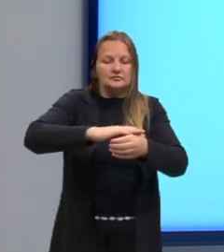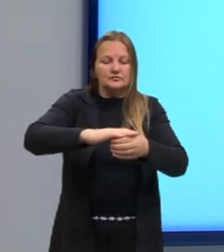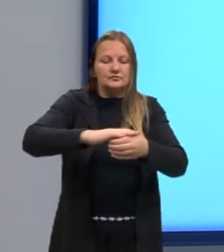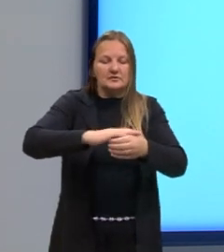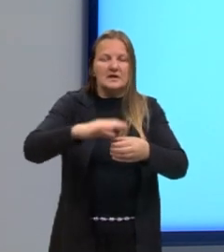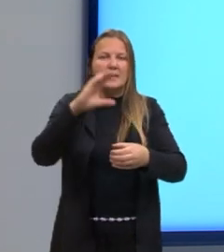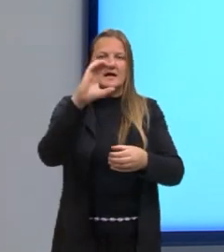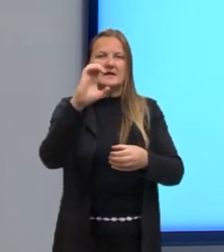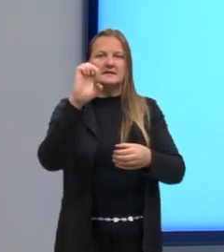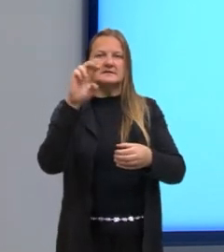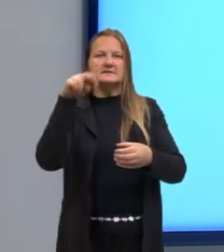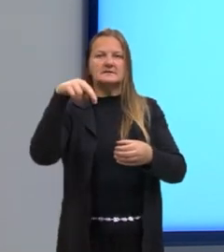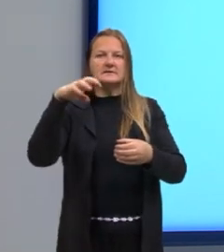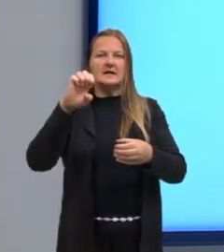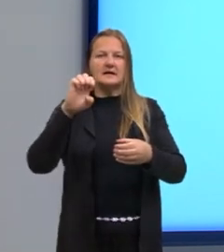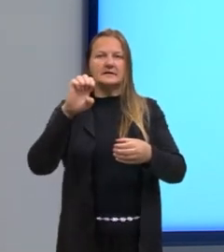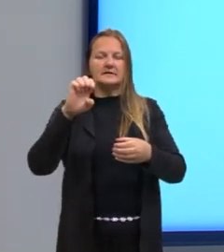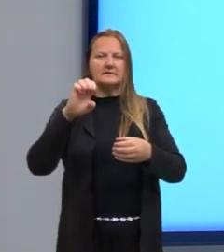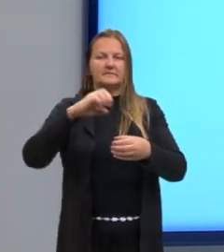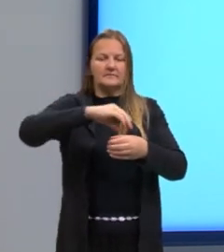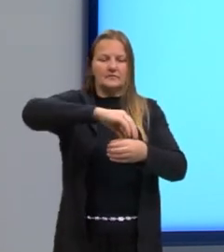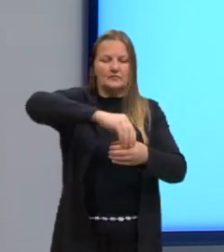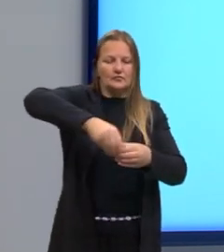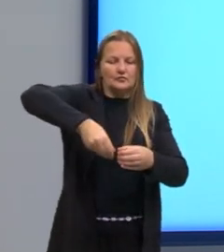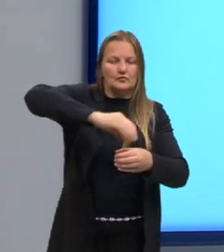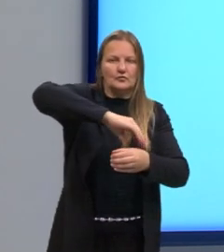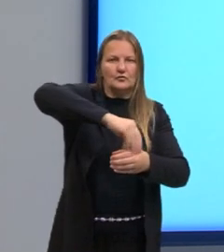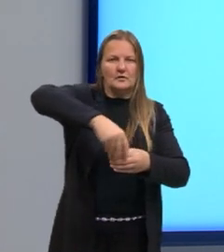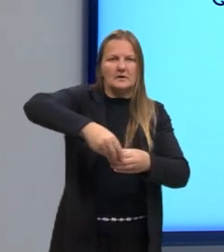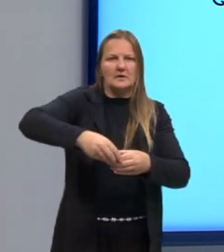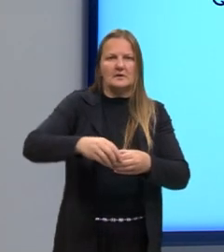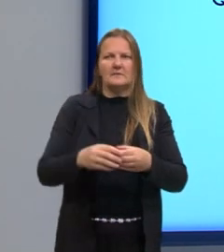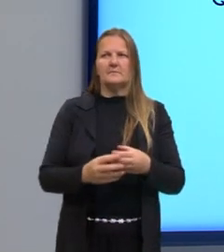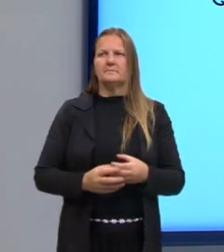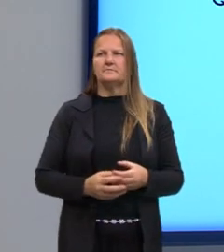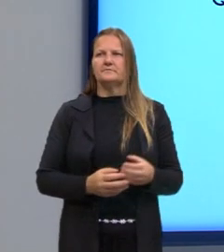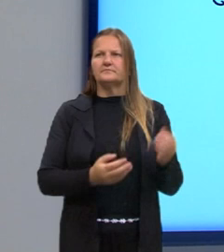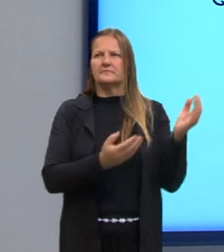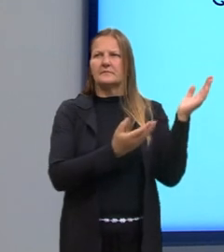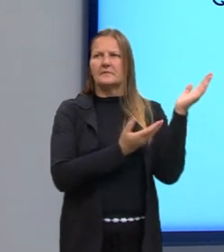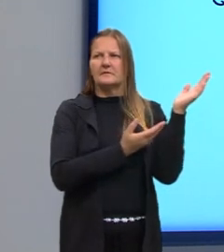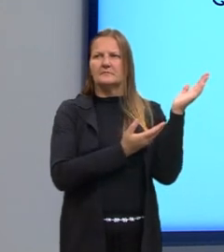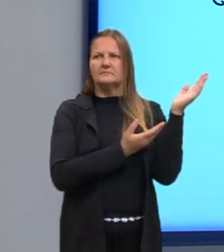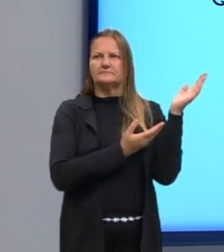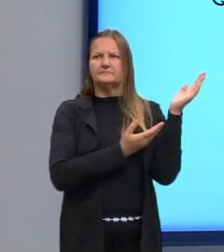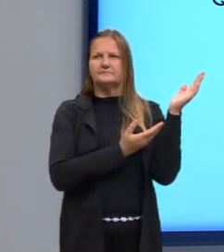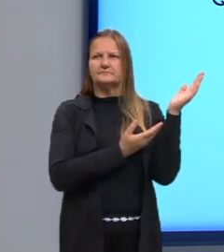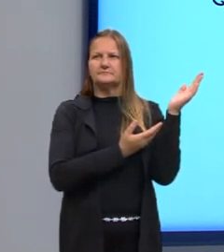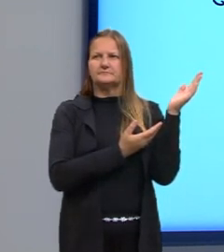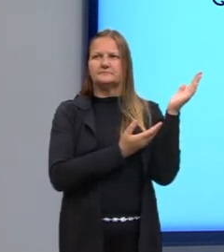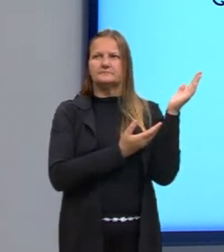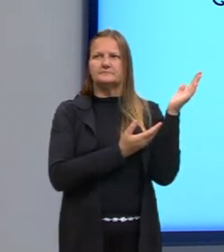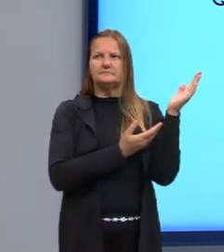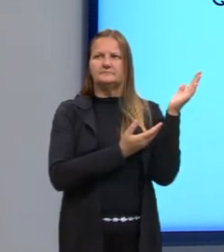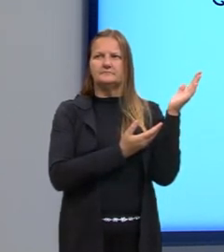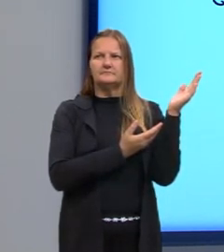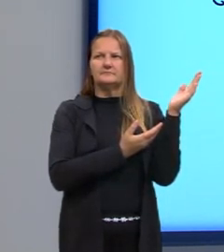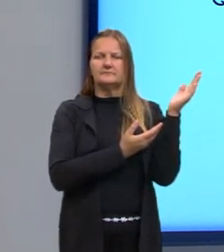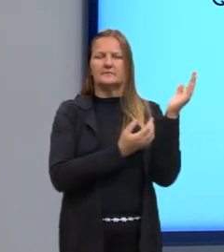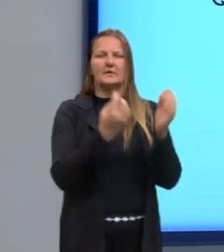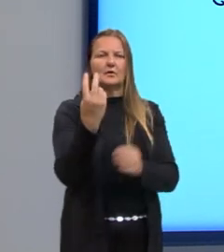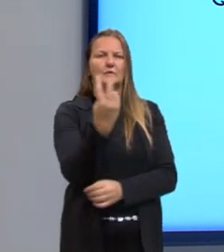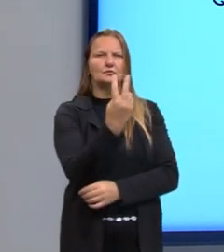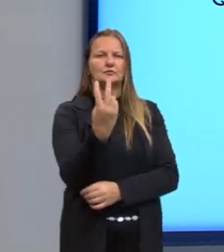alburno. Ó, vou voltar, tá? Ó lá, o xilema é dividido em cerne e alburno.